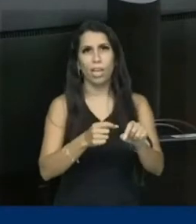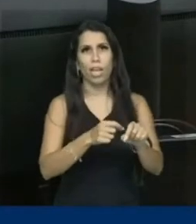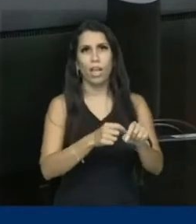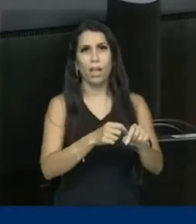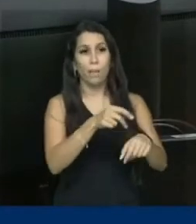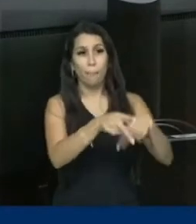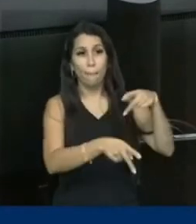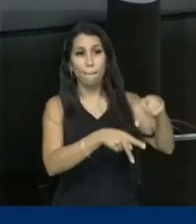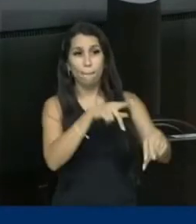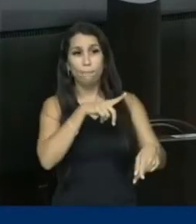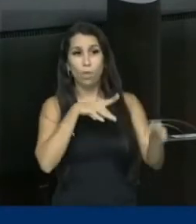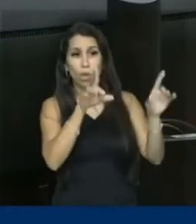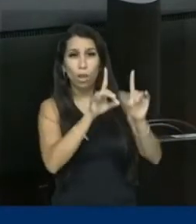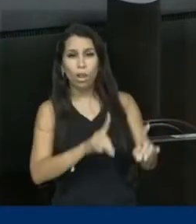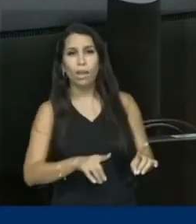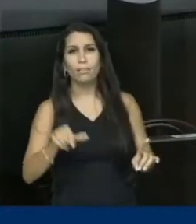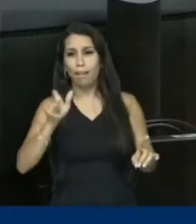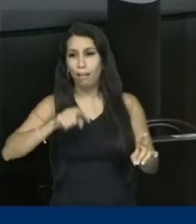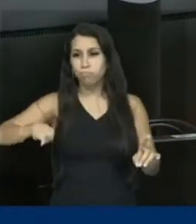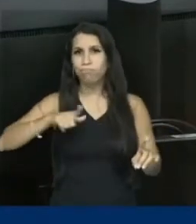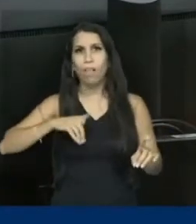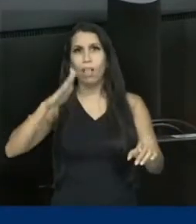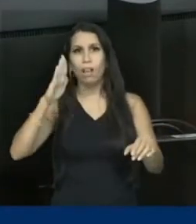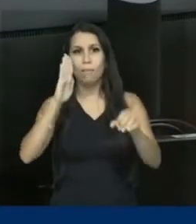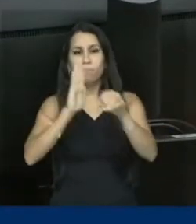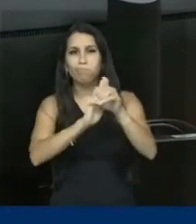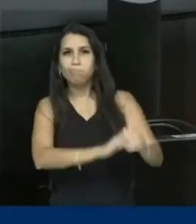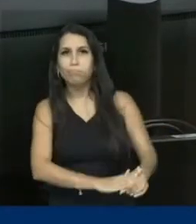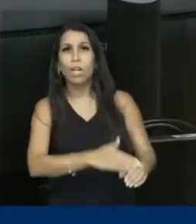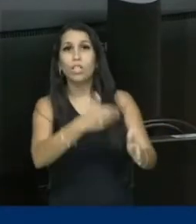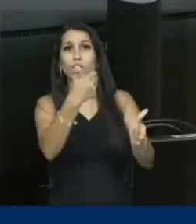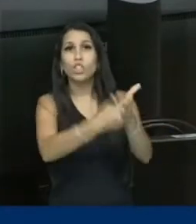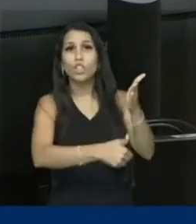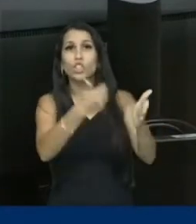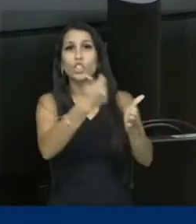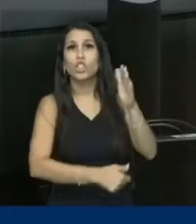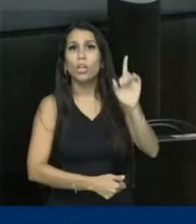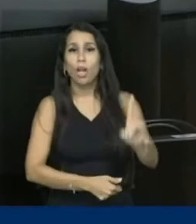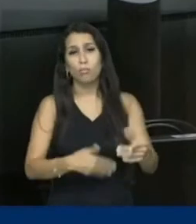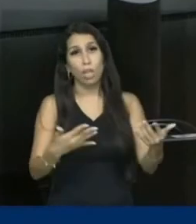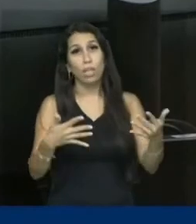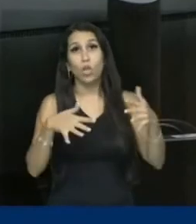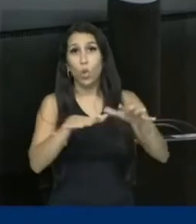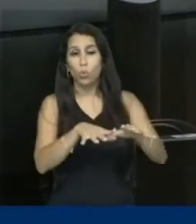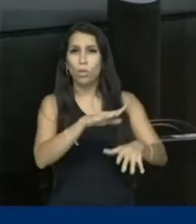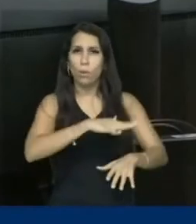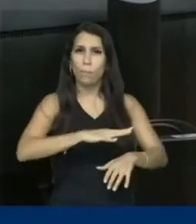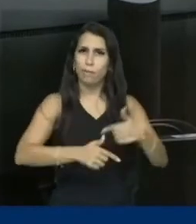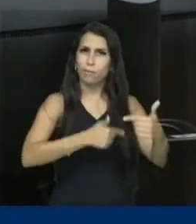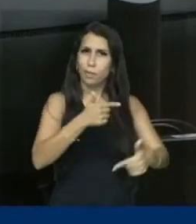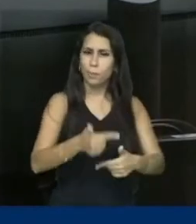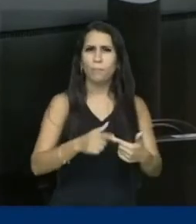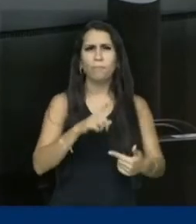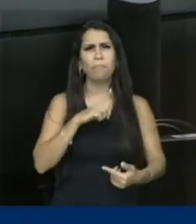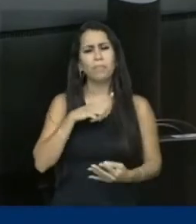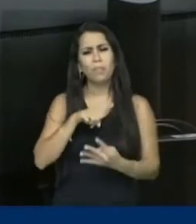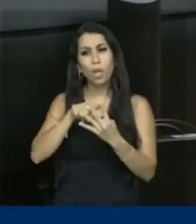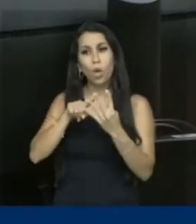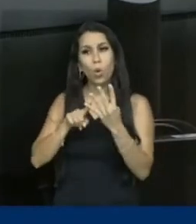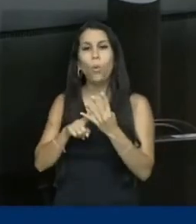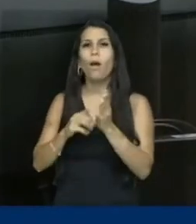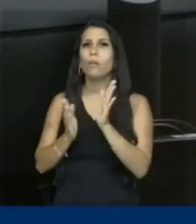deficiência. Apenas no que diz respeito à inclusão no mercado de trabalho, nós temos pelo menos quatro